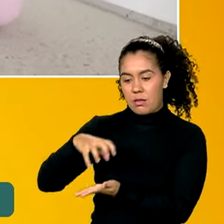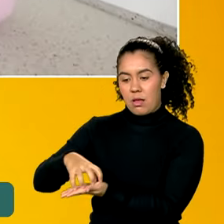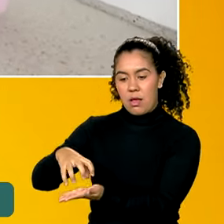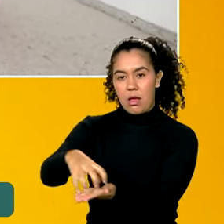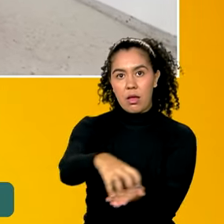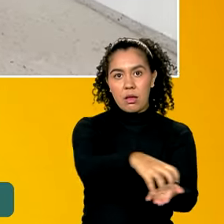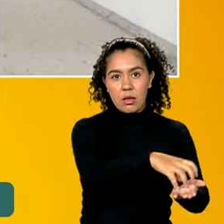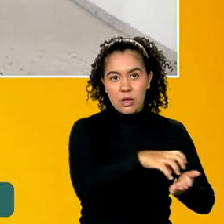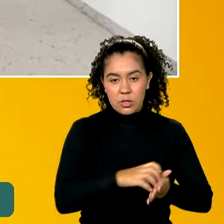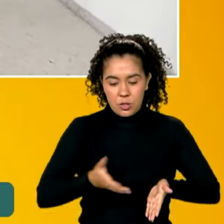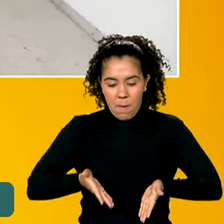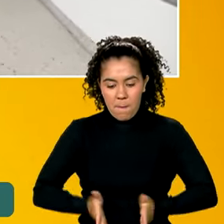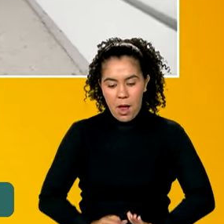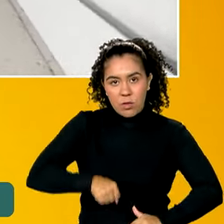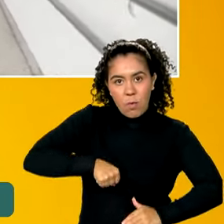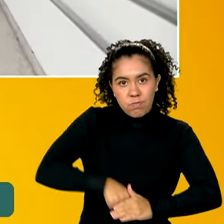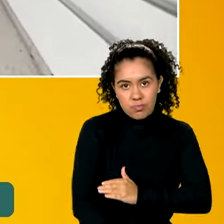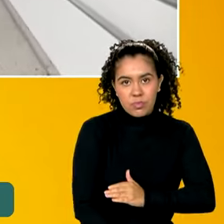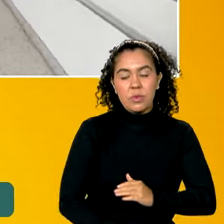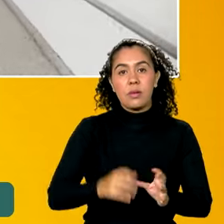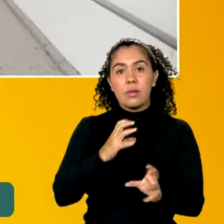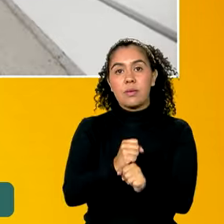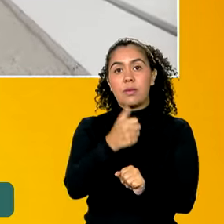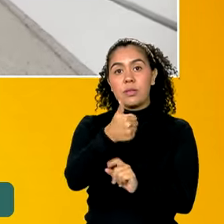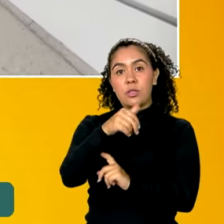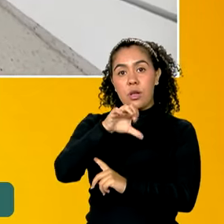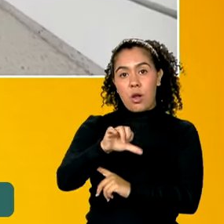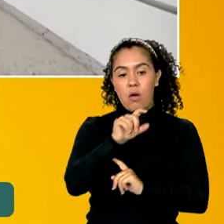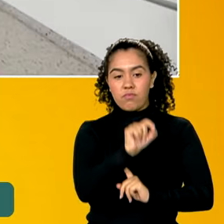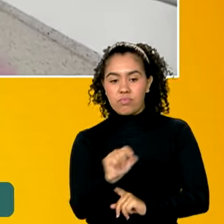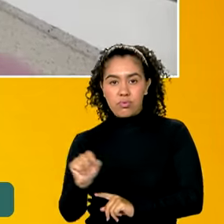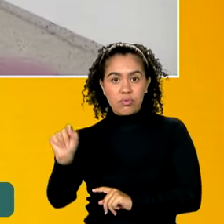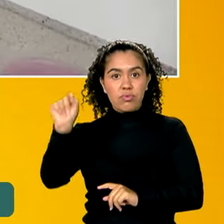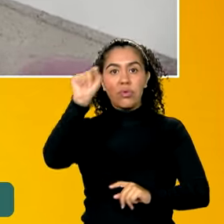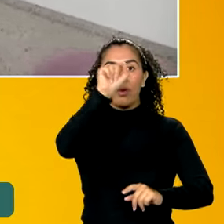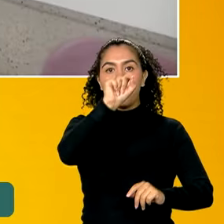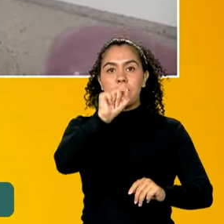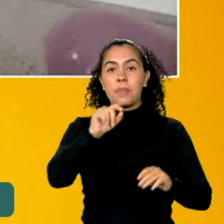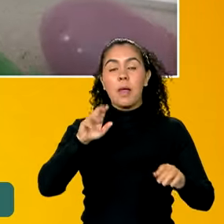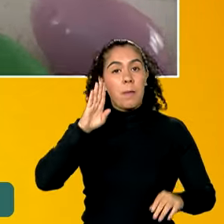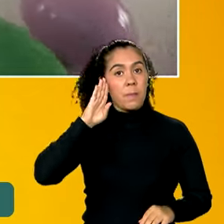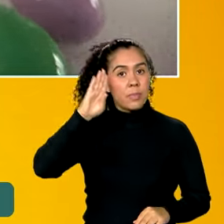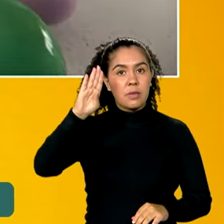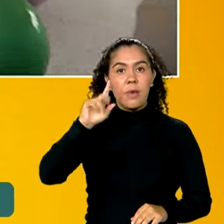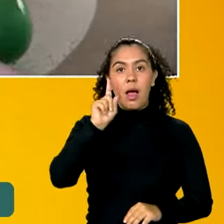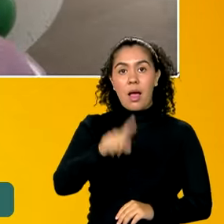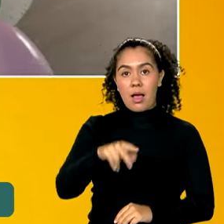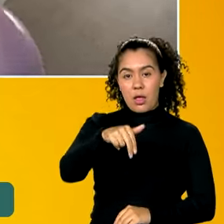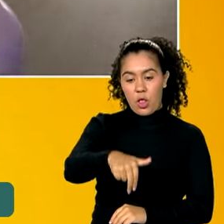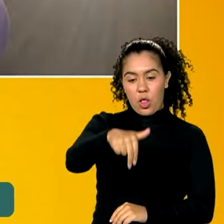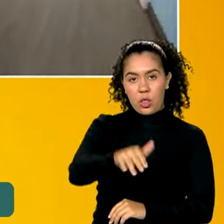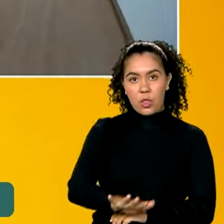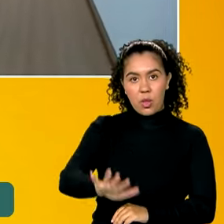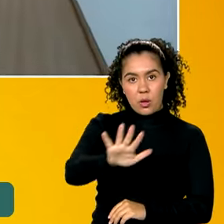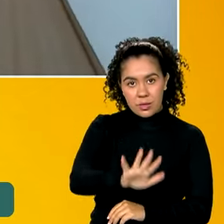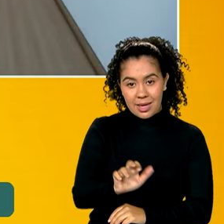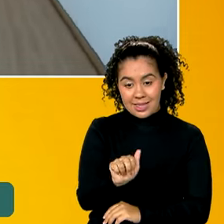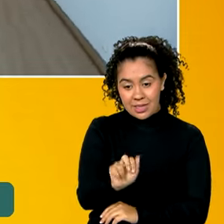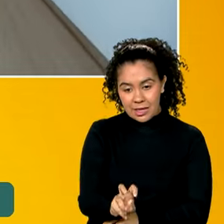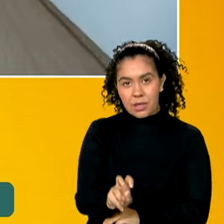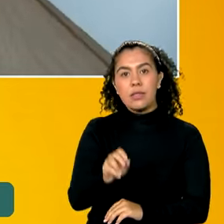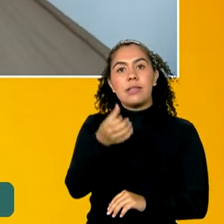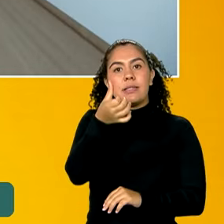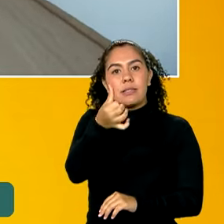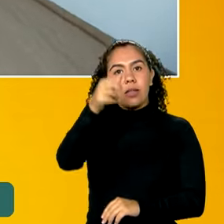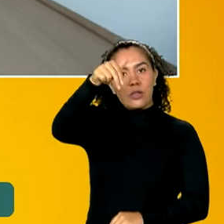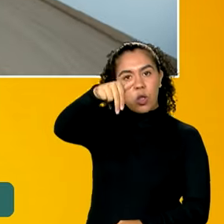normal em 19 estados 15 desses centros ficarão na região nordeste 6 na região norte e aqui em